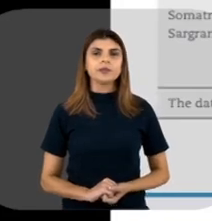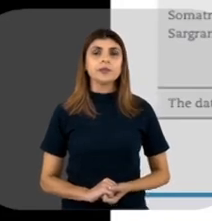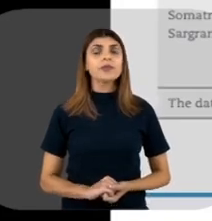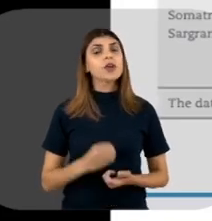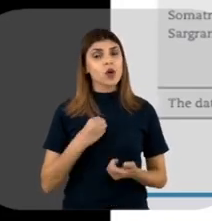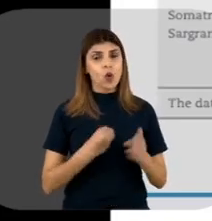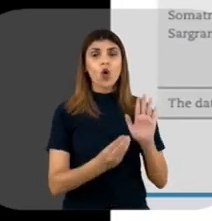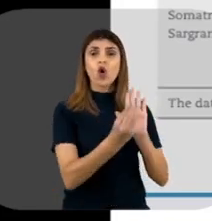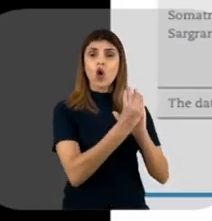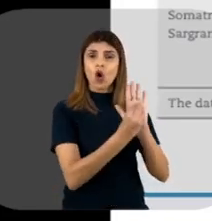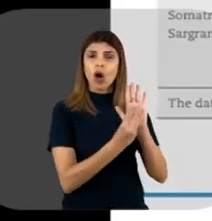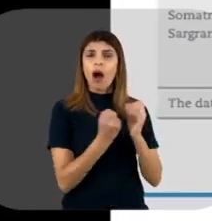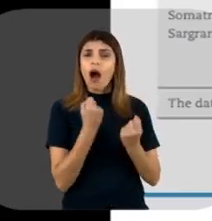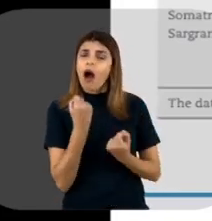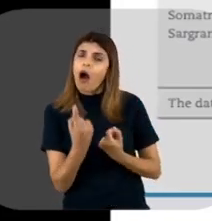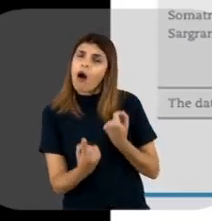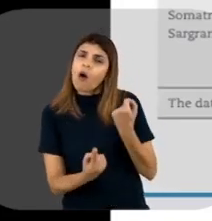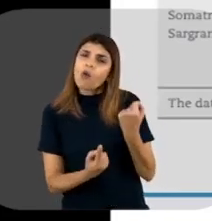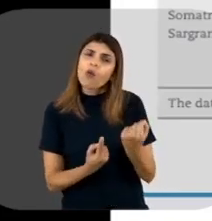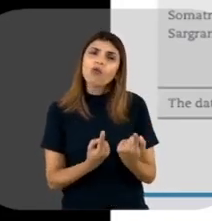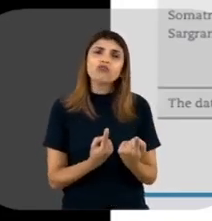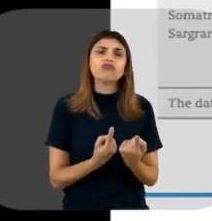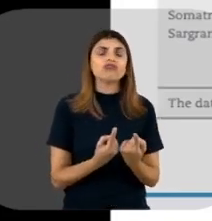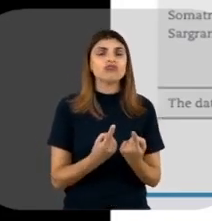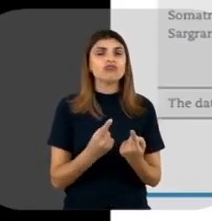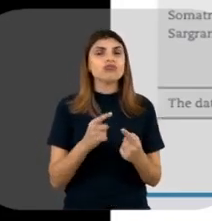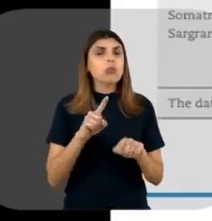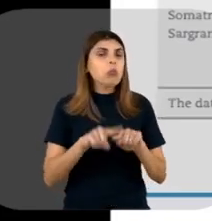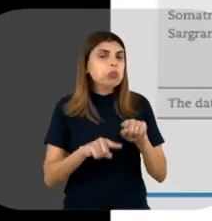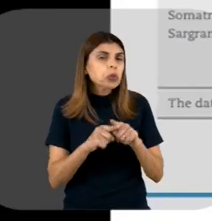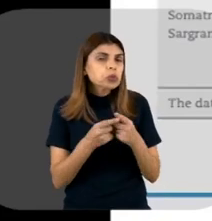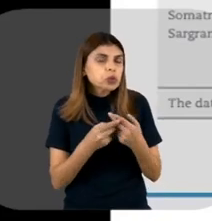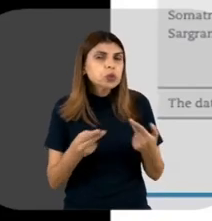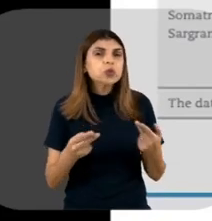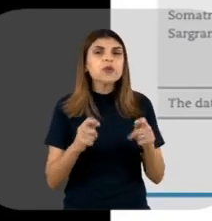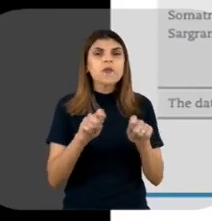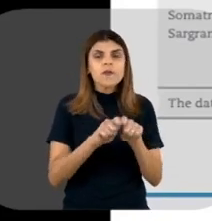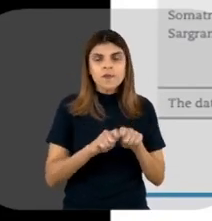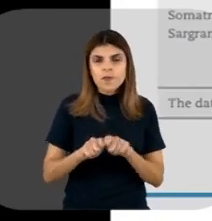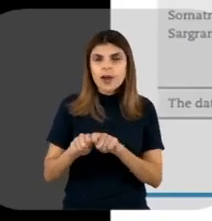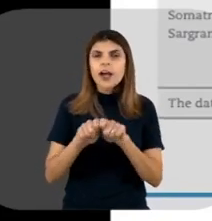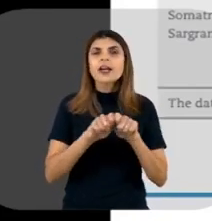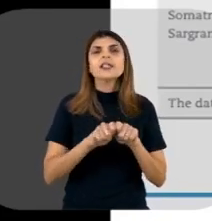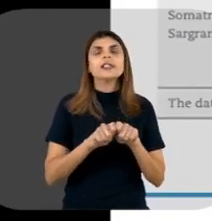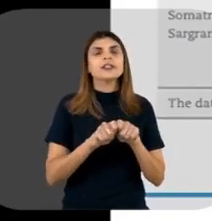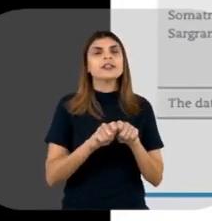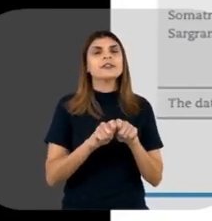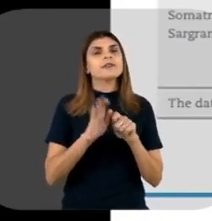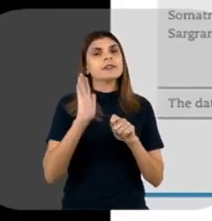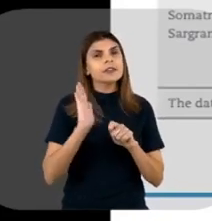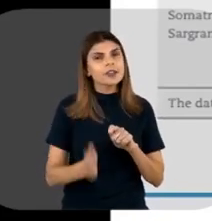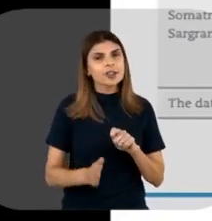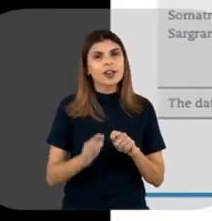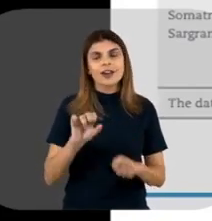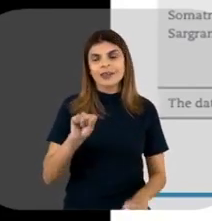Aqui eu coloquei alguns produtos produzidos em